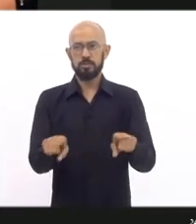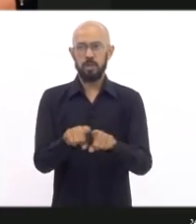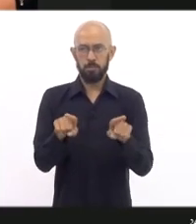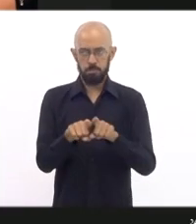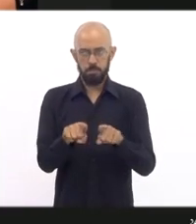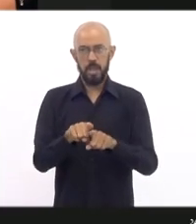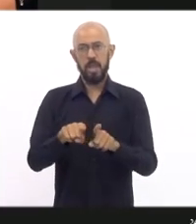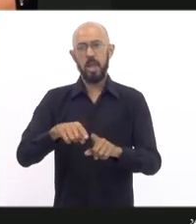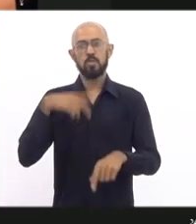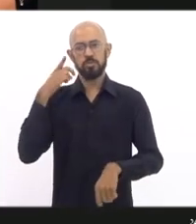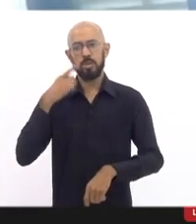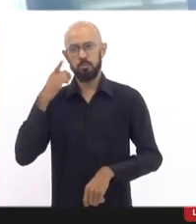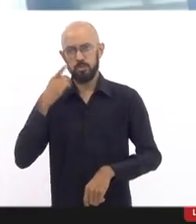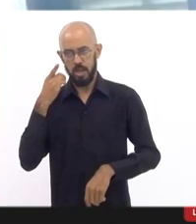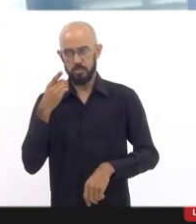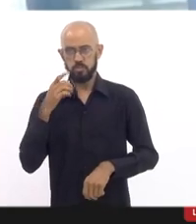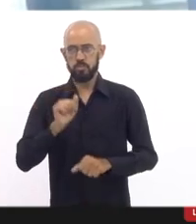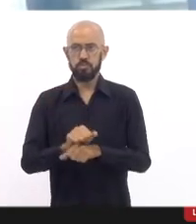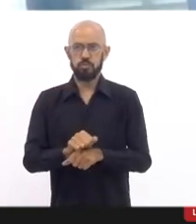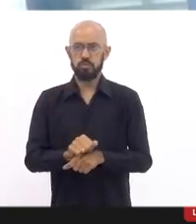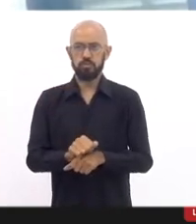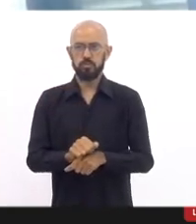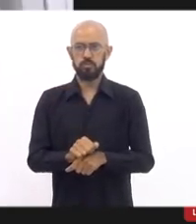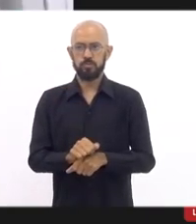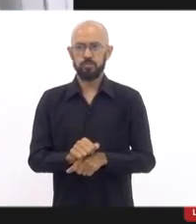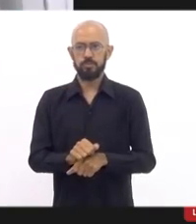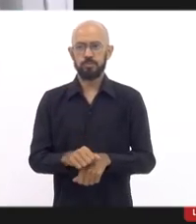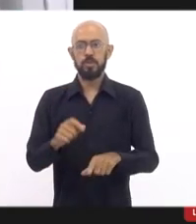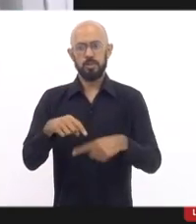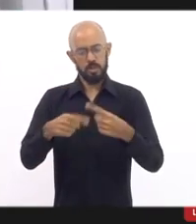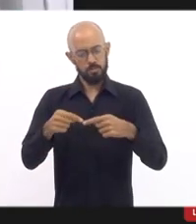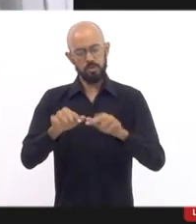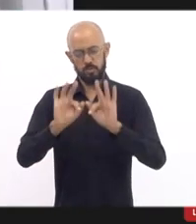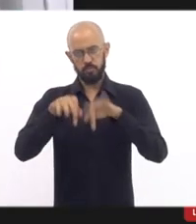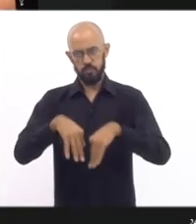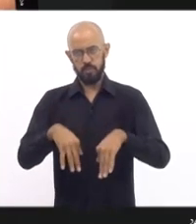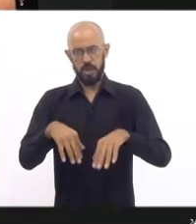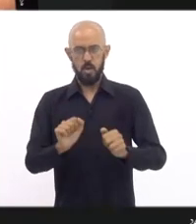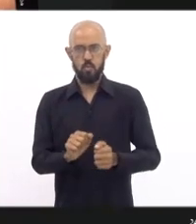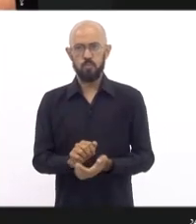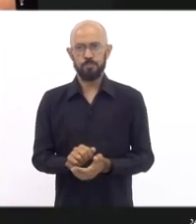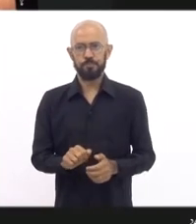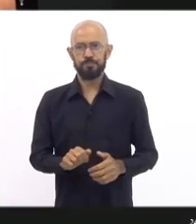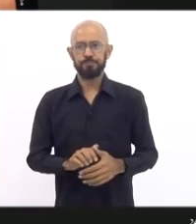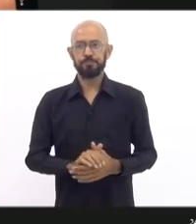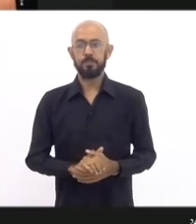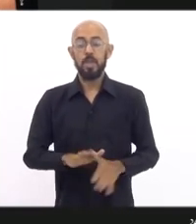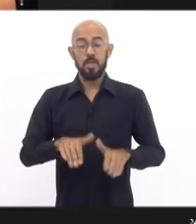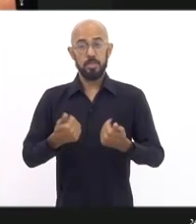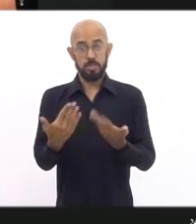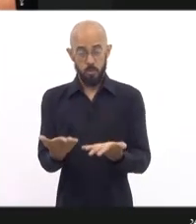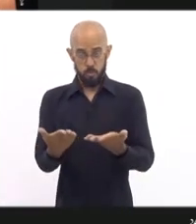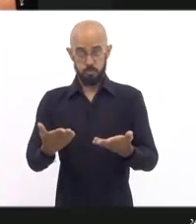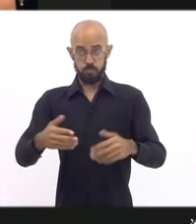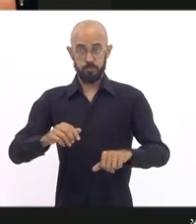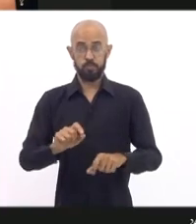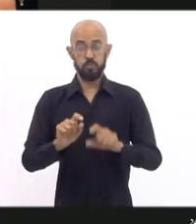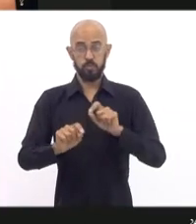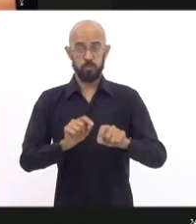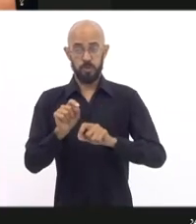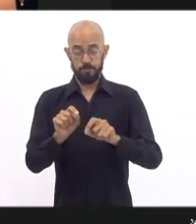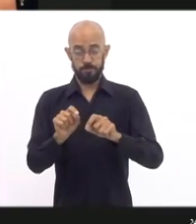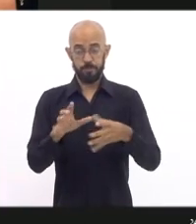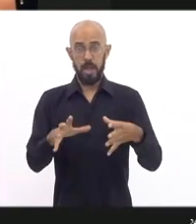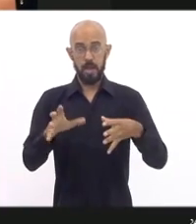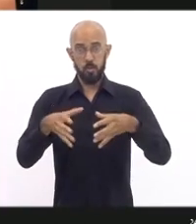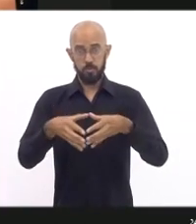parlamentares e tirar algumas conclusões disso aqui. Bem, amigos, a Comissão